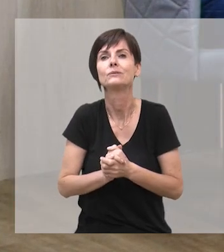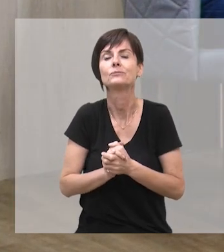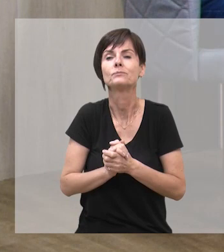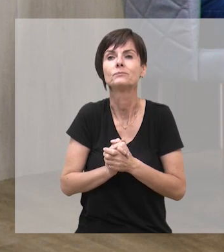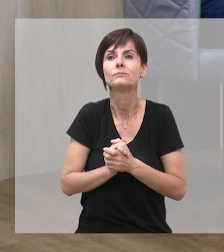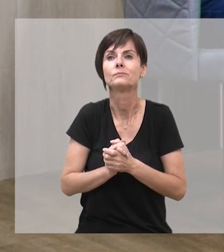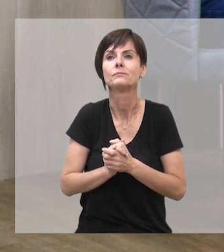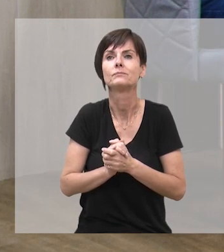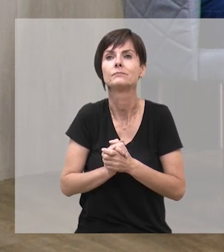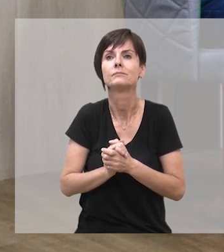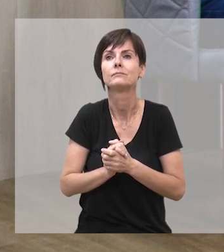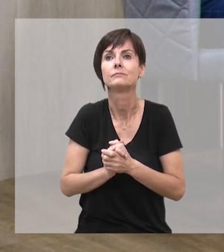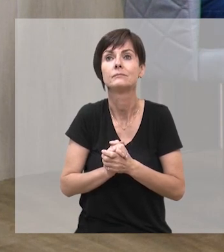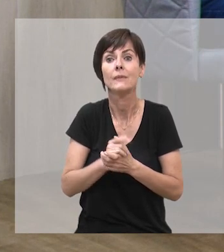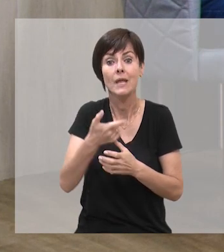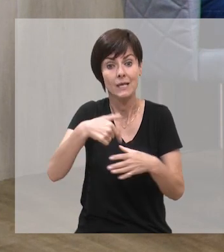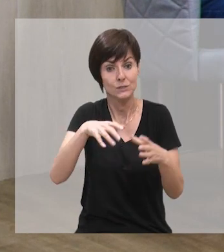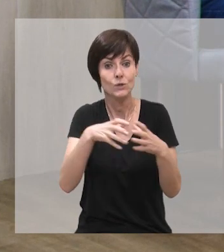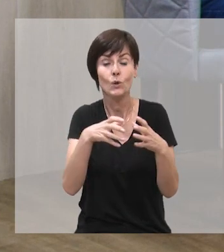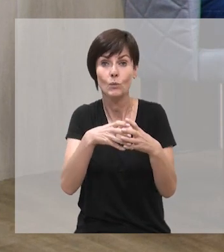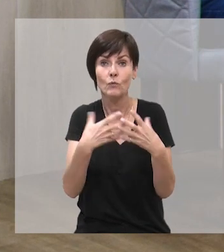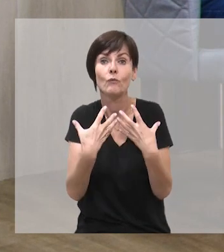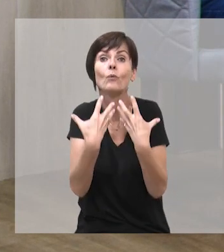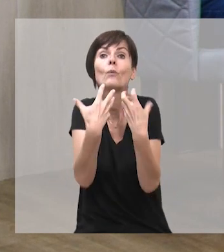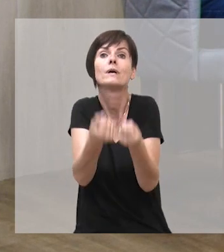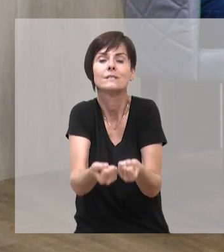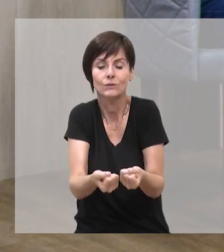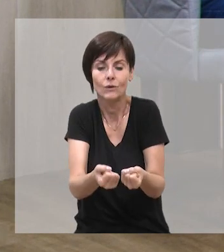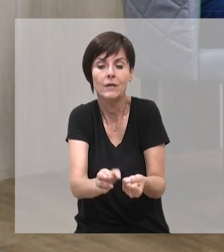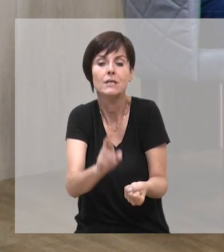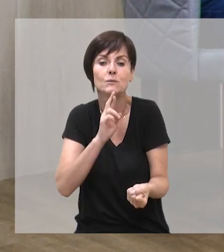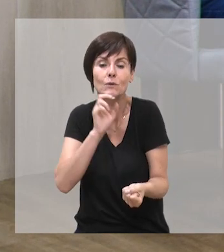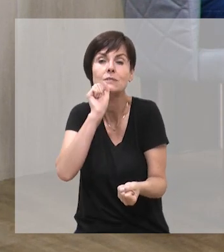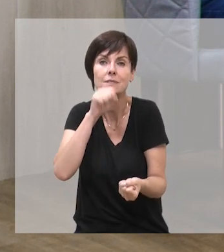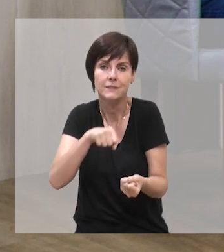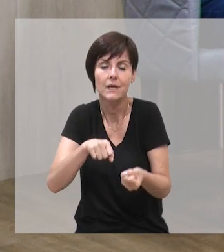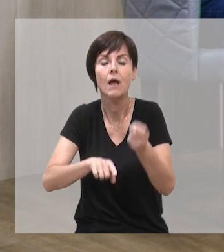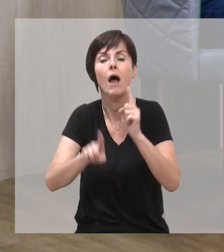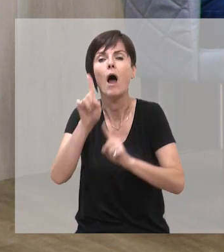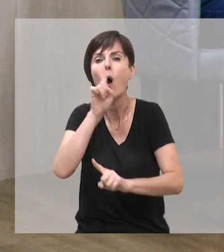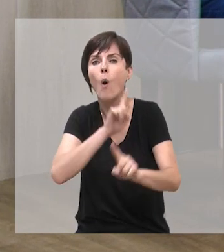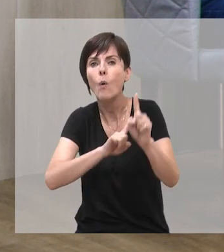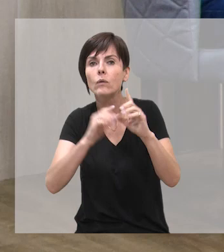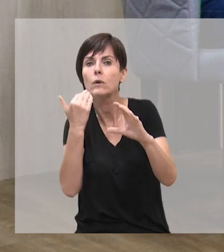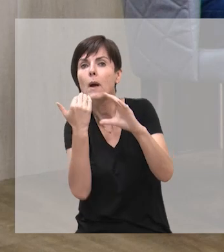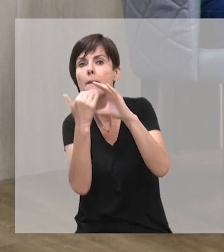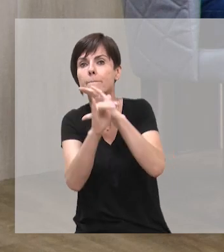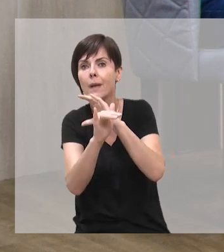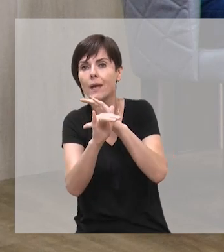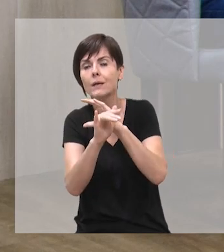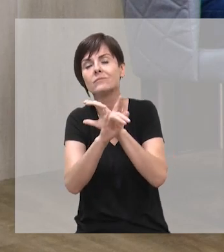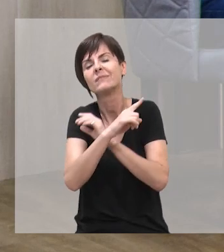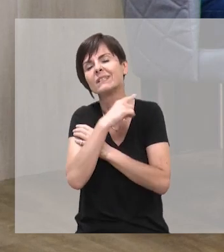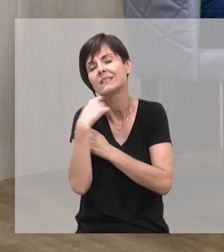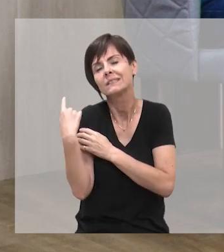esse pessoal que está aqui foi o que deu retorno. Alguns ficaram de enviar, por N razões, acabaram não